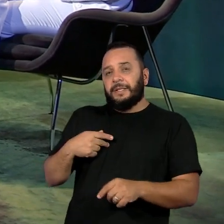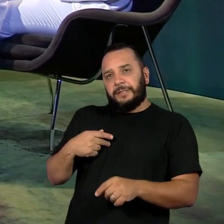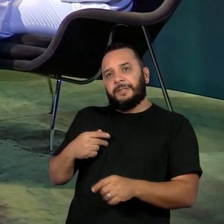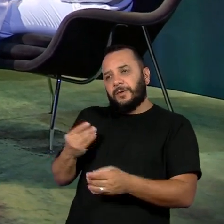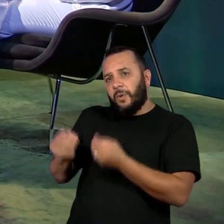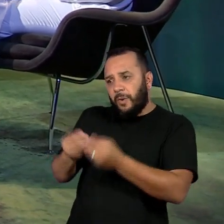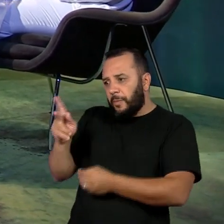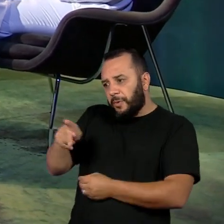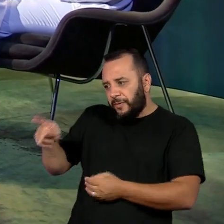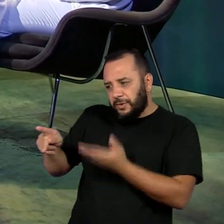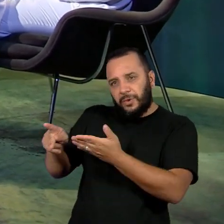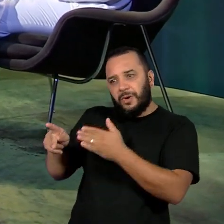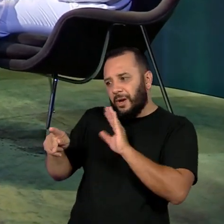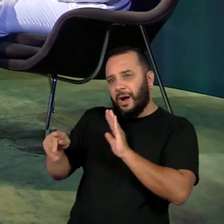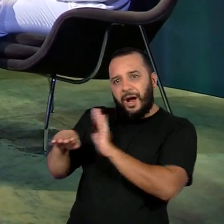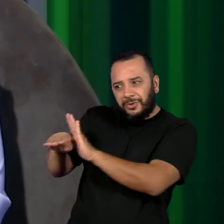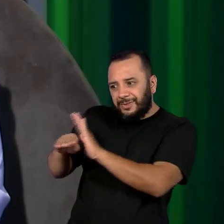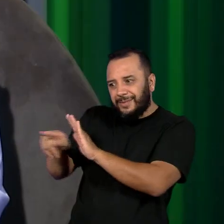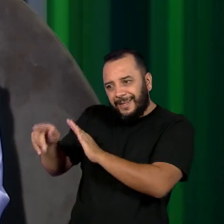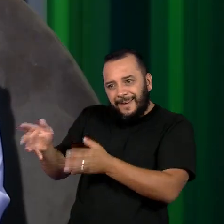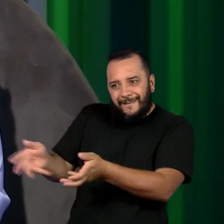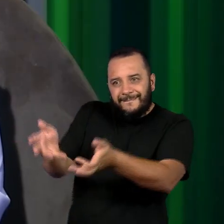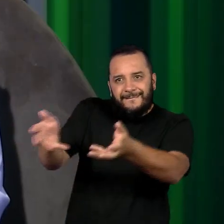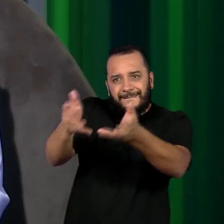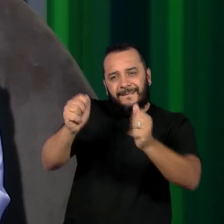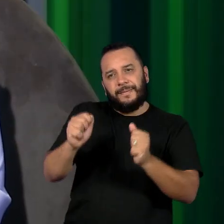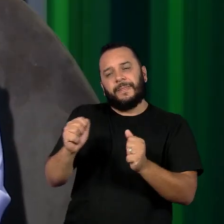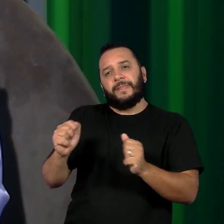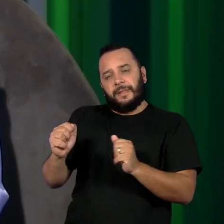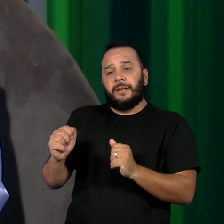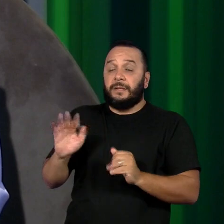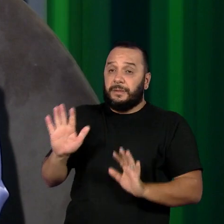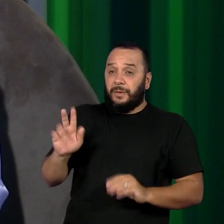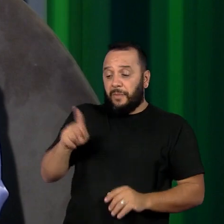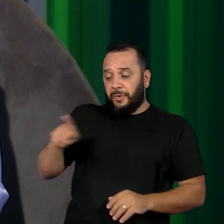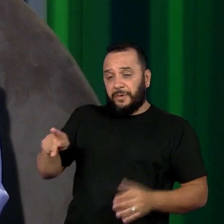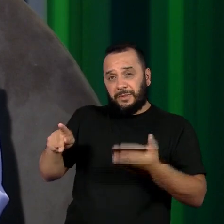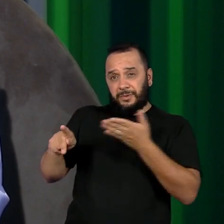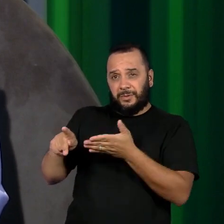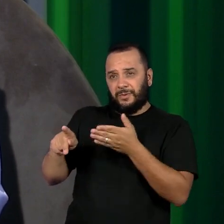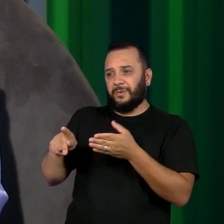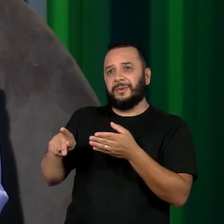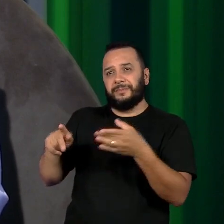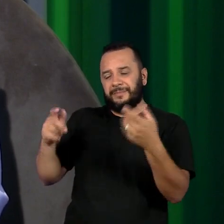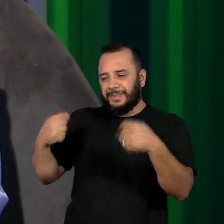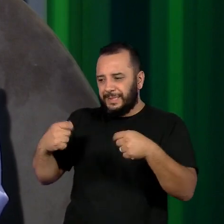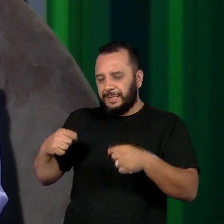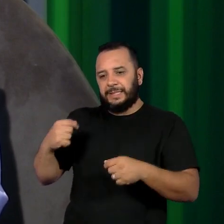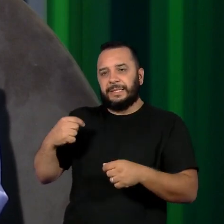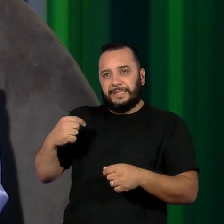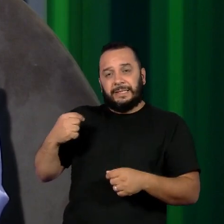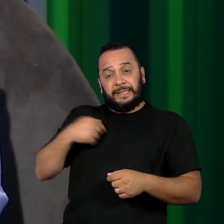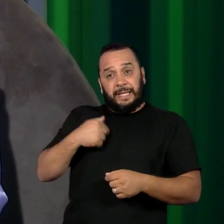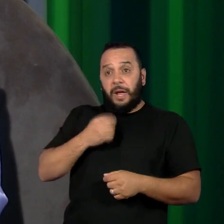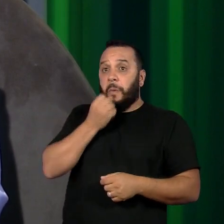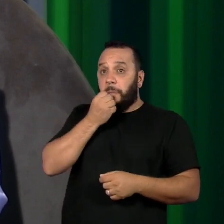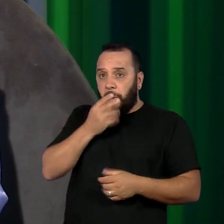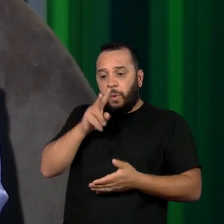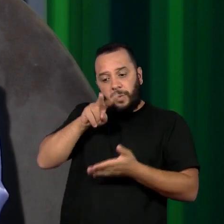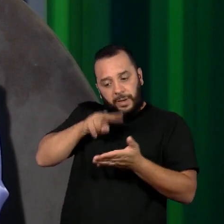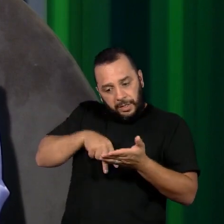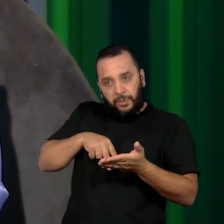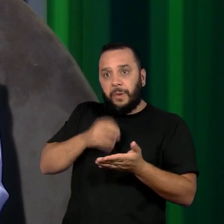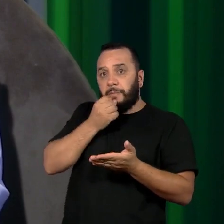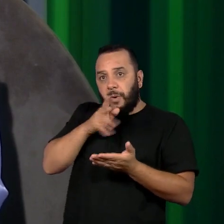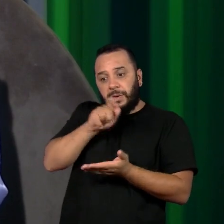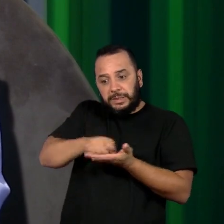acho que tem uma etapa que antecede, sabe, Reitor? O professor se identificar nesse lugar de bom leitor e bom escritor,